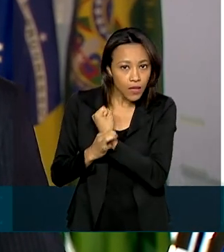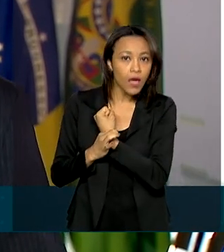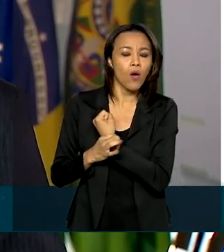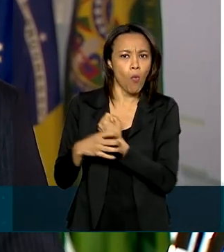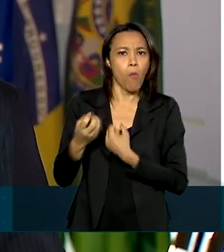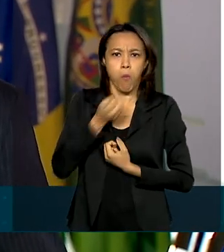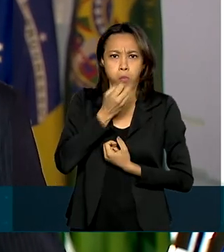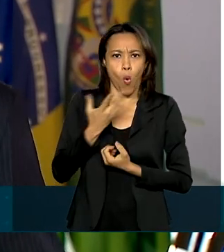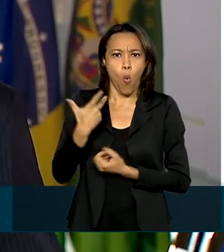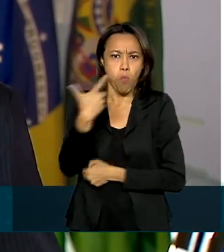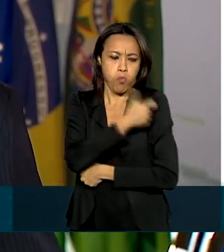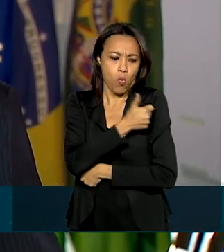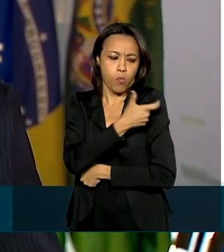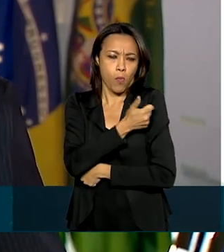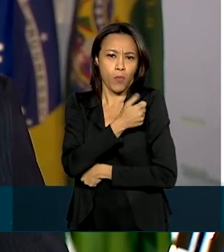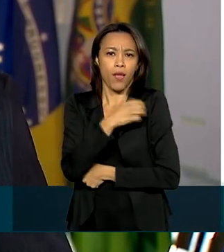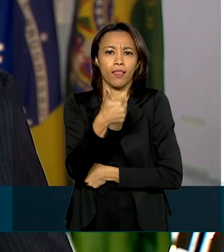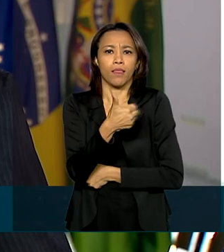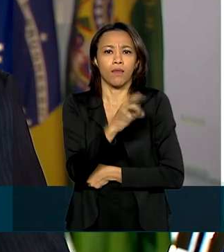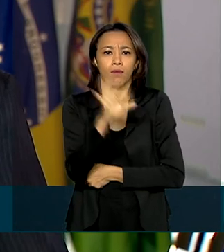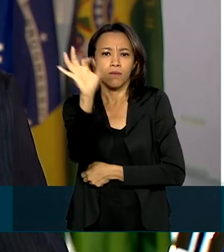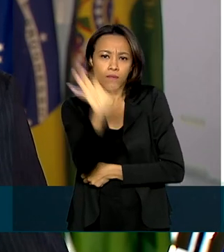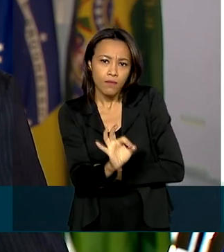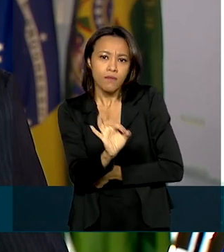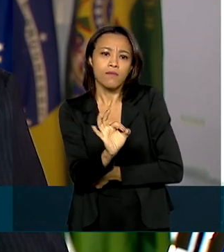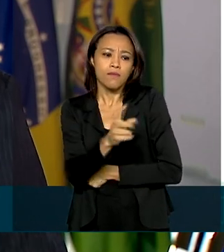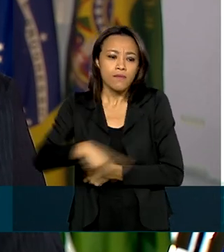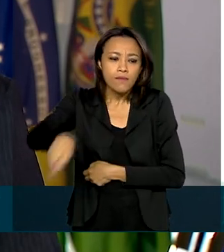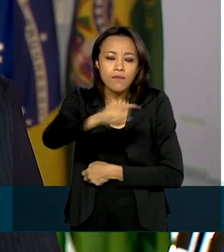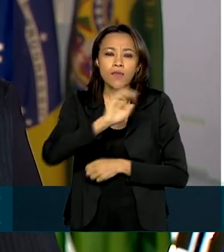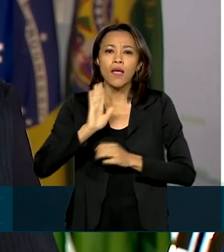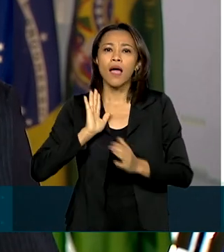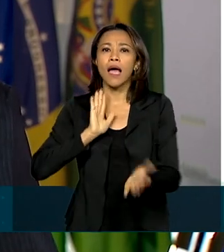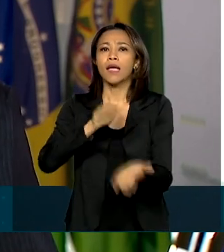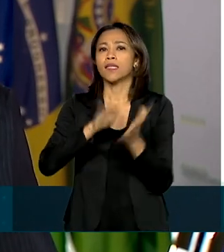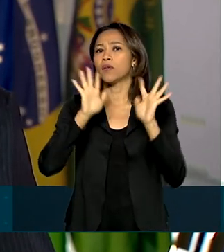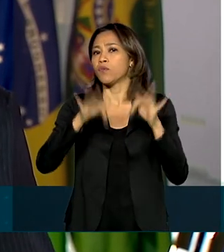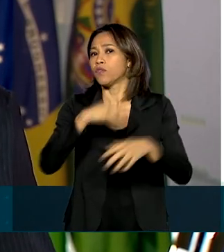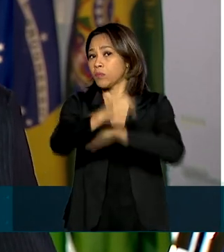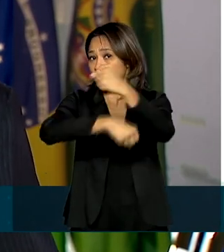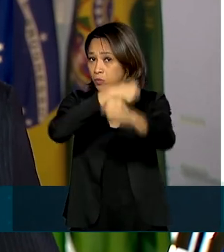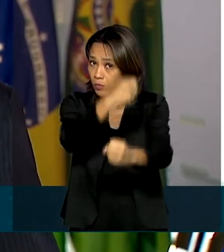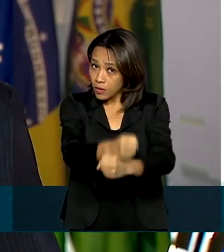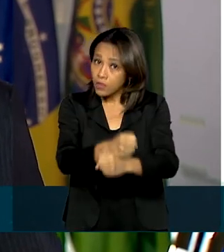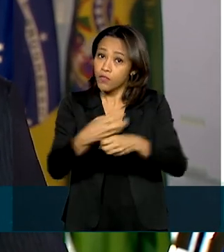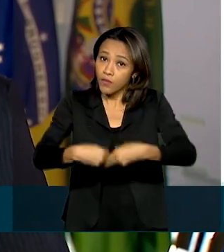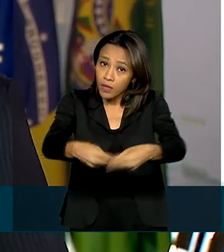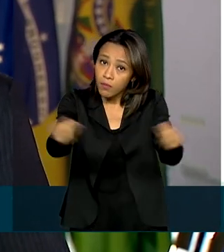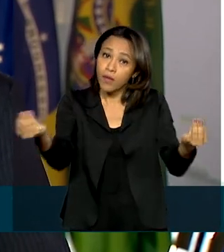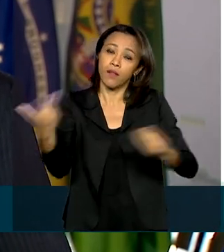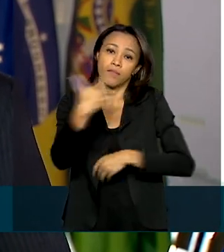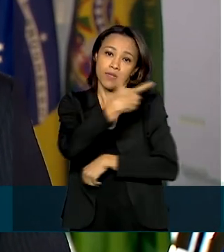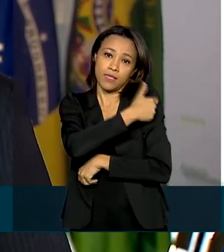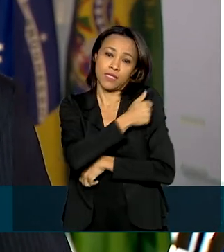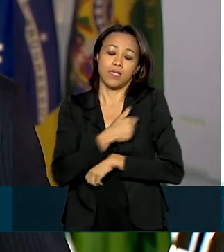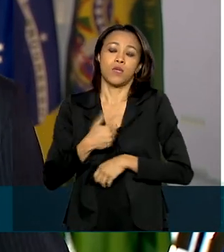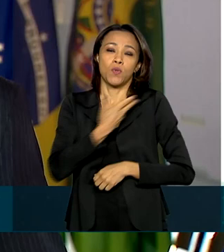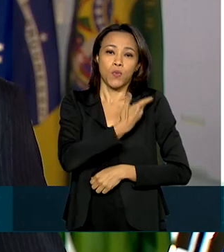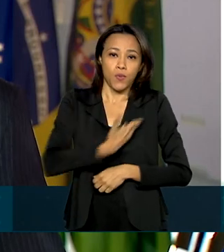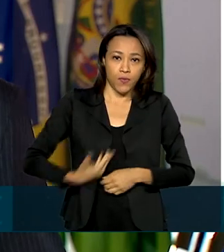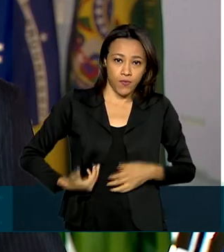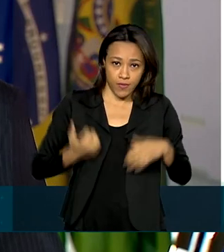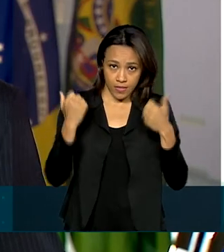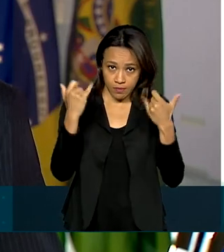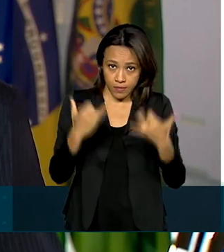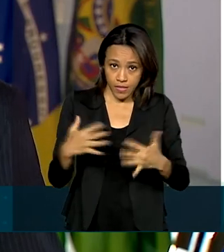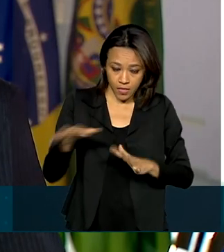de imunizar 10% da população até o fim do ano que vem, assim que a vacina for liberada. Segundo o governo, esse lote de